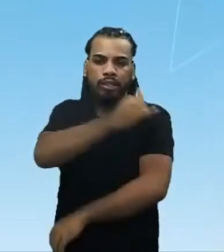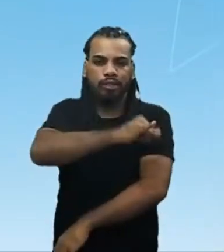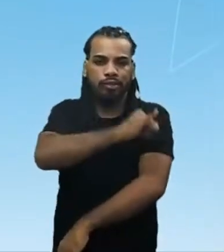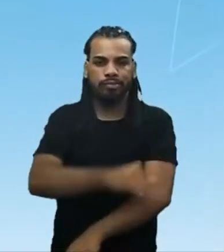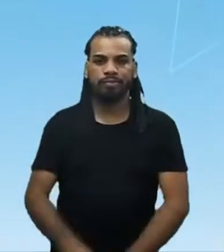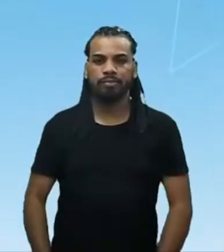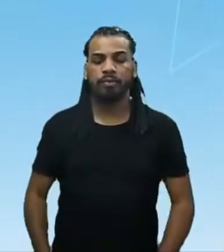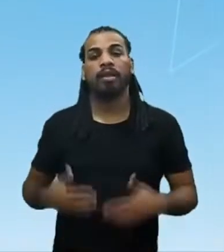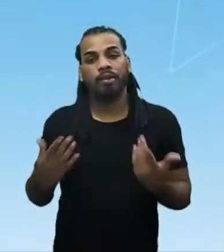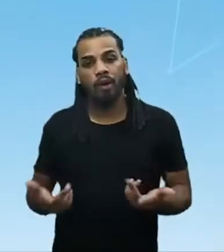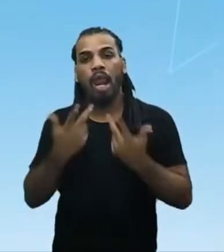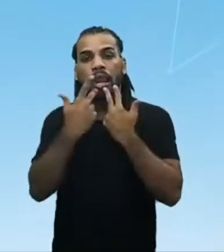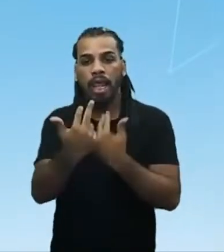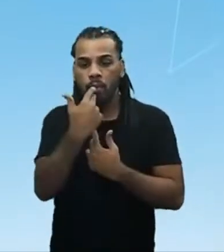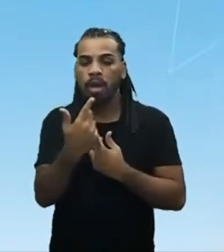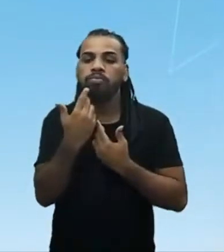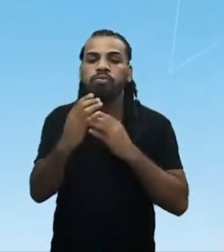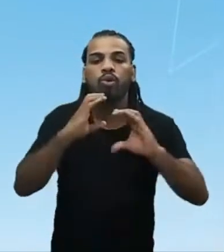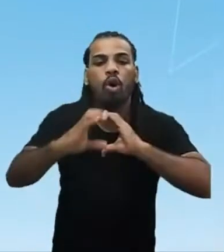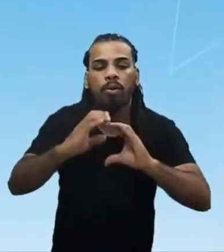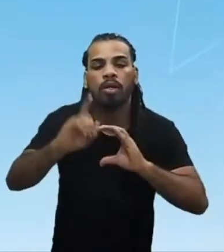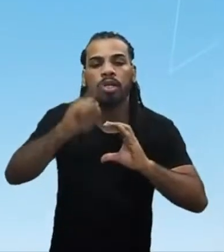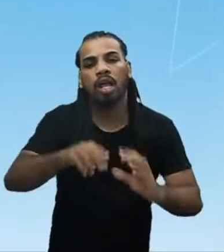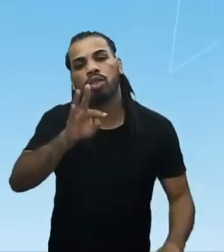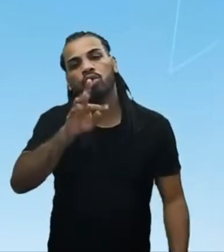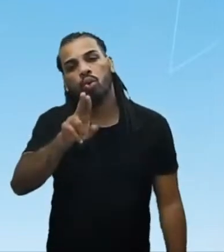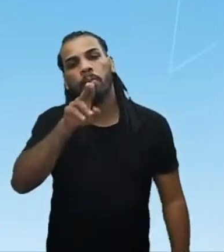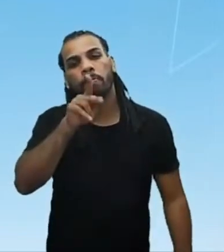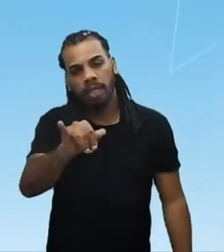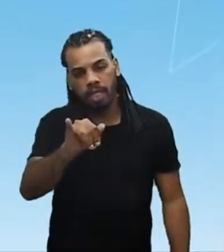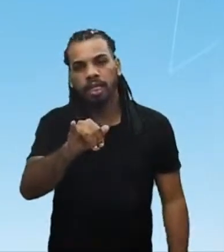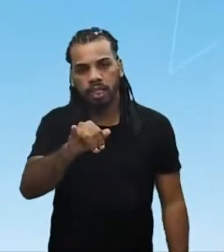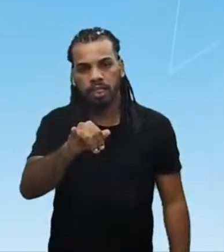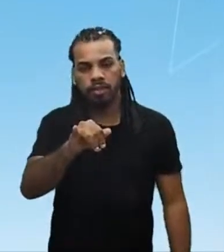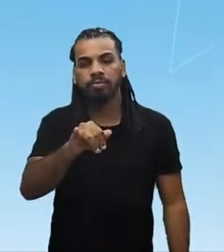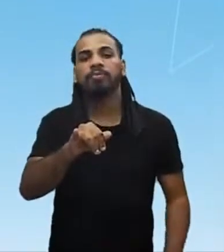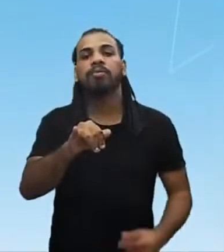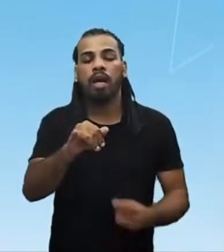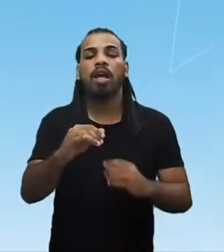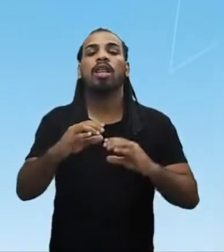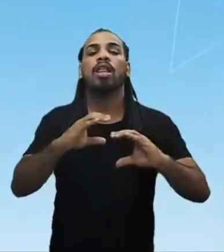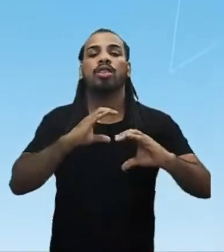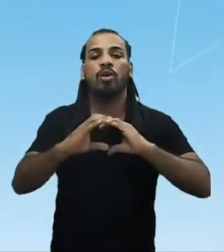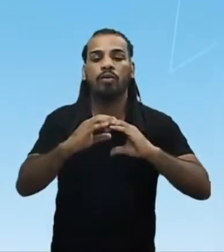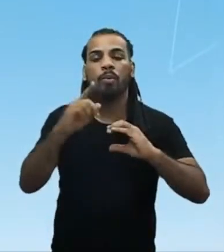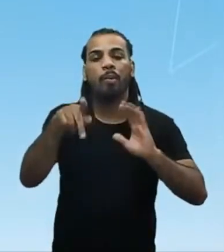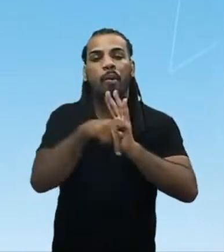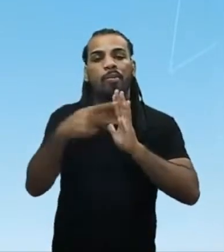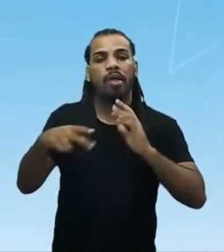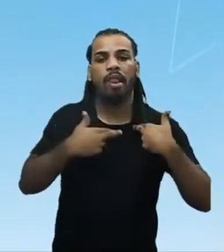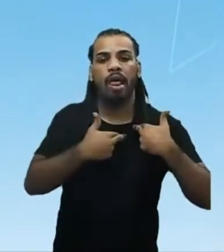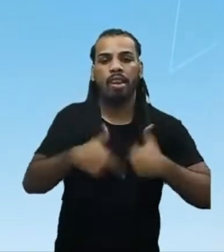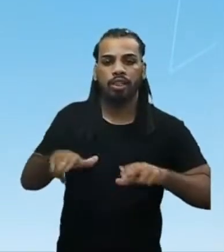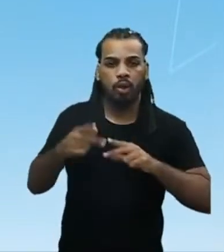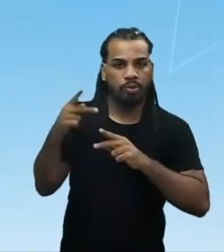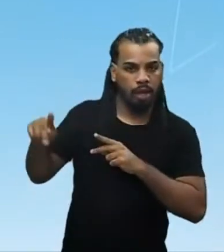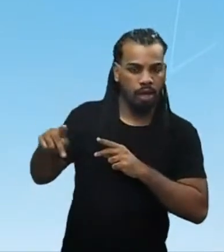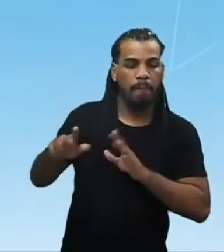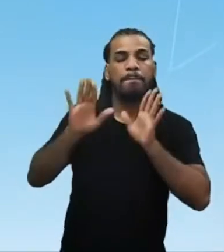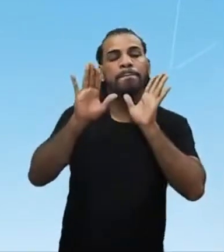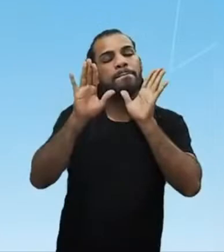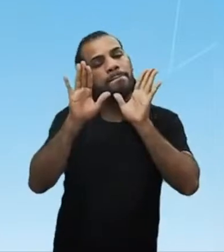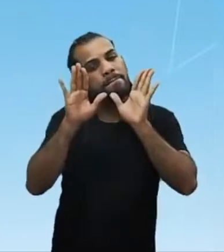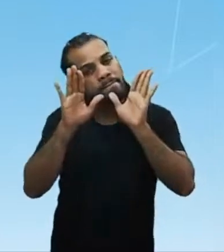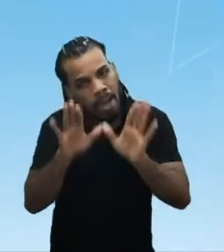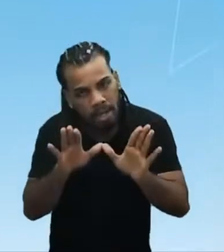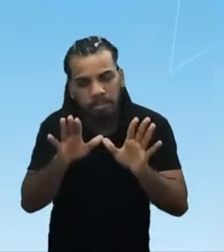linguístico do Tupi, e praticavam a antropofagia ritualística. Como exige um pouco